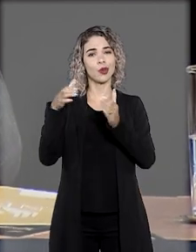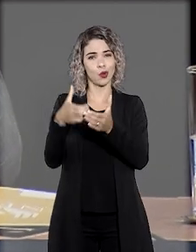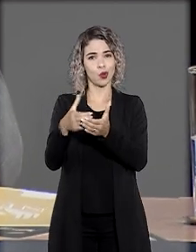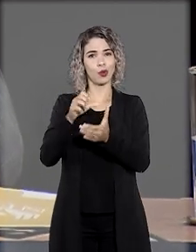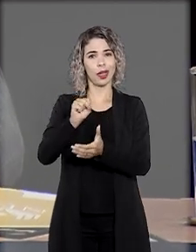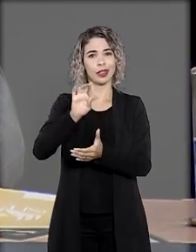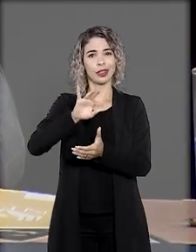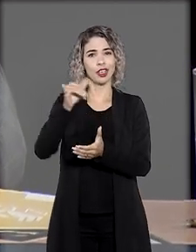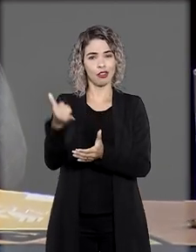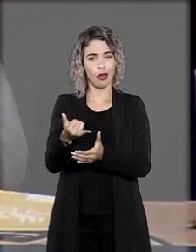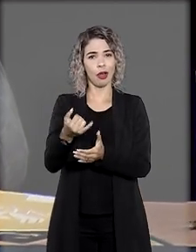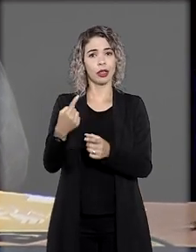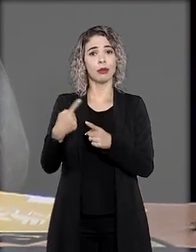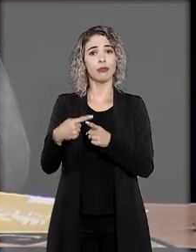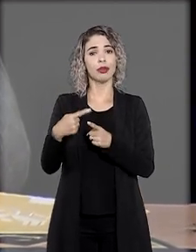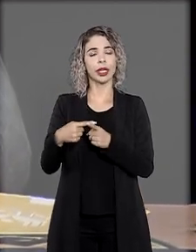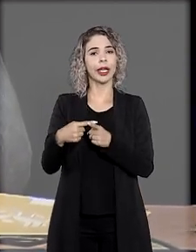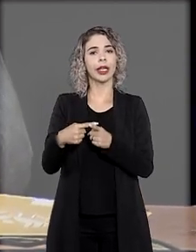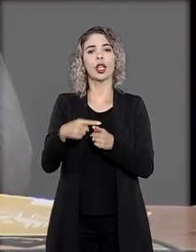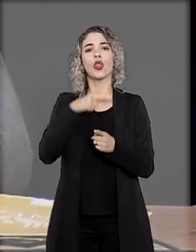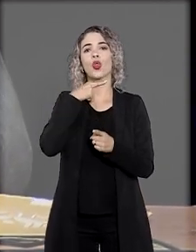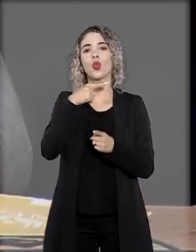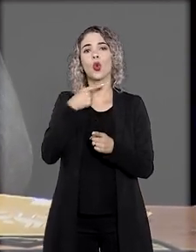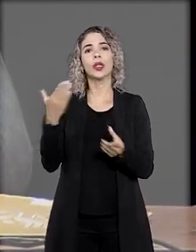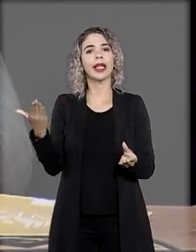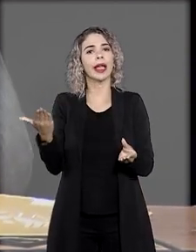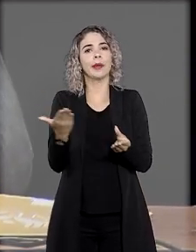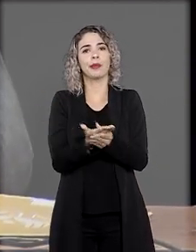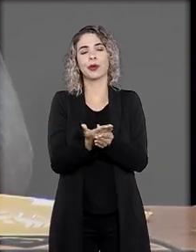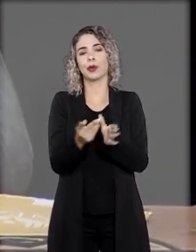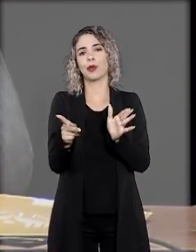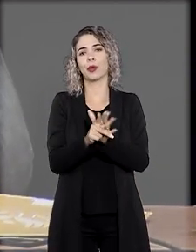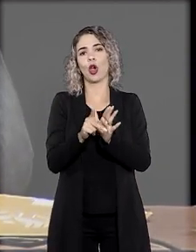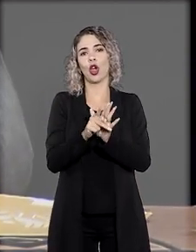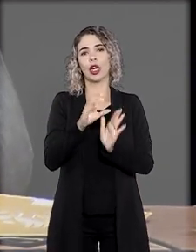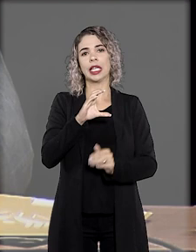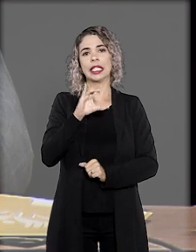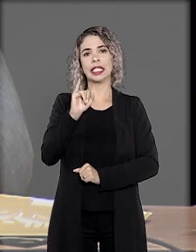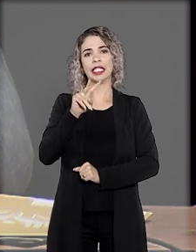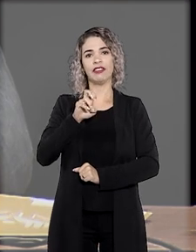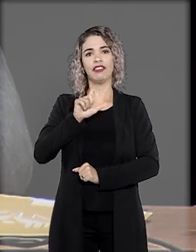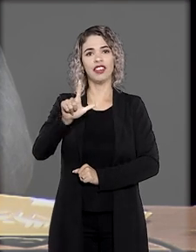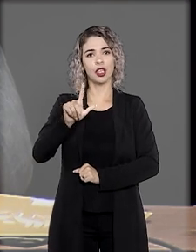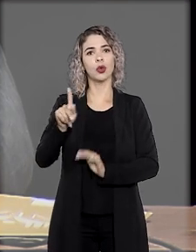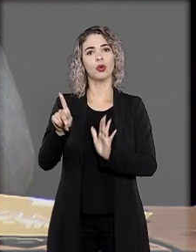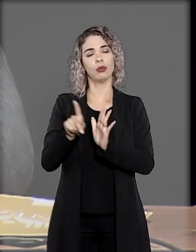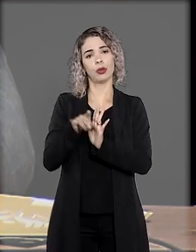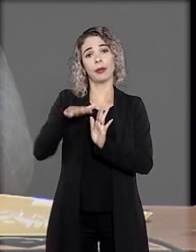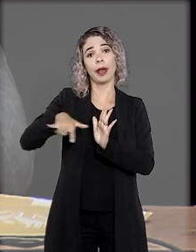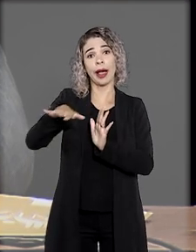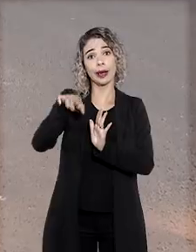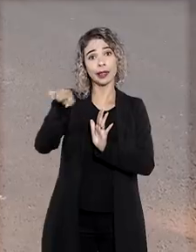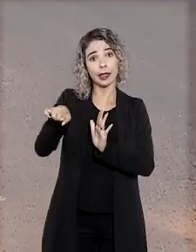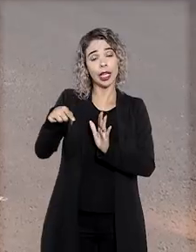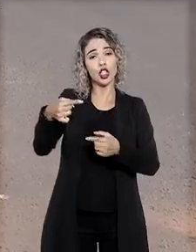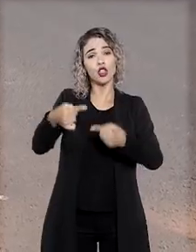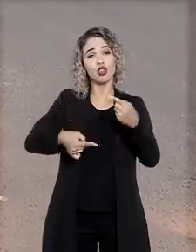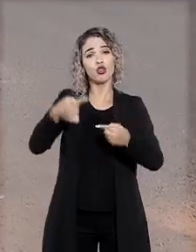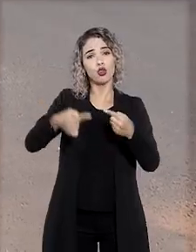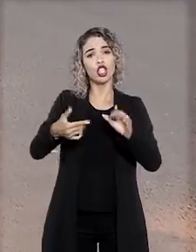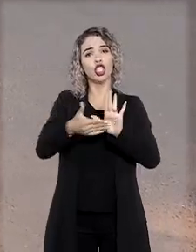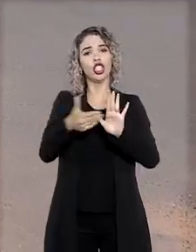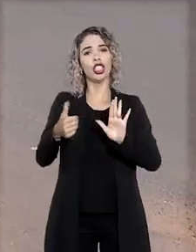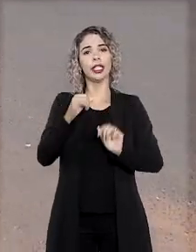sessão do STJ, que entendeu ser inviável o ajuizamento de ação civil pública pelo órgão ministerial para